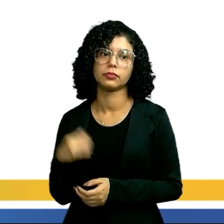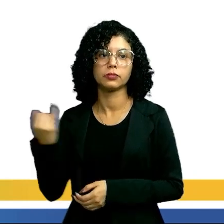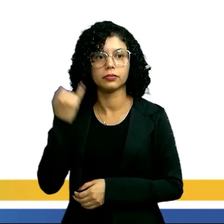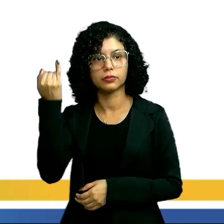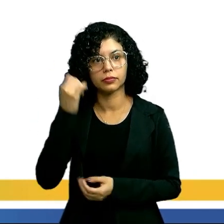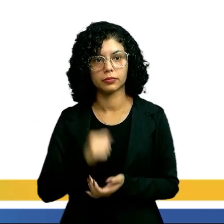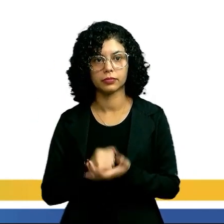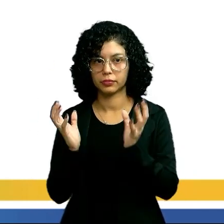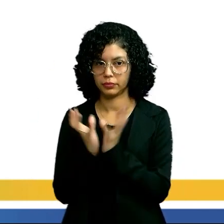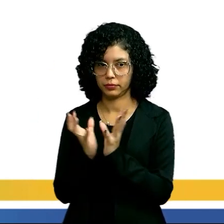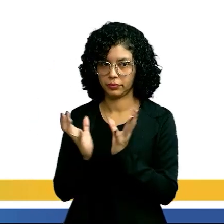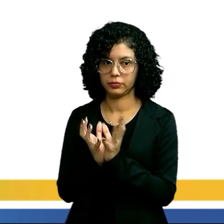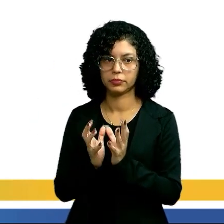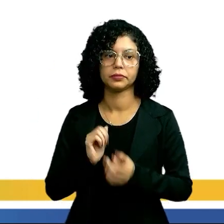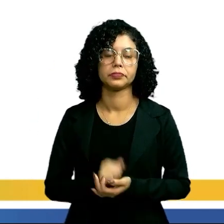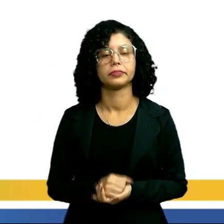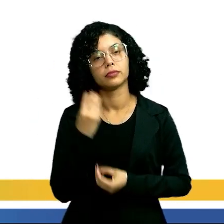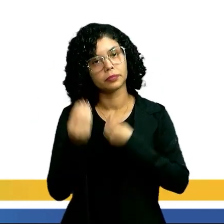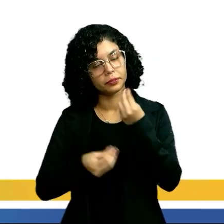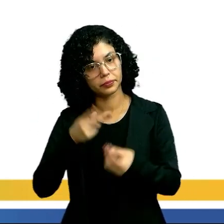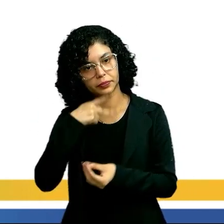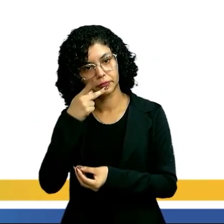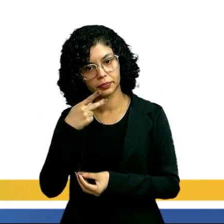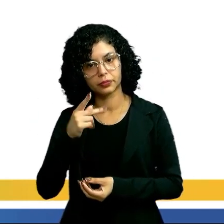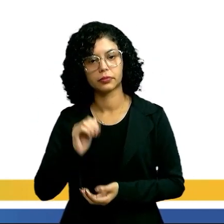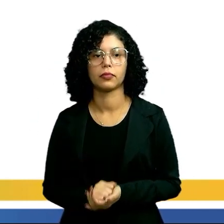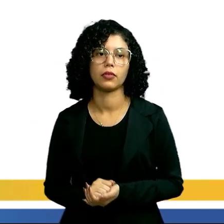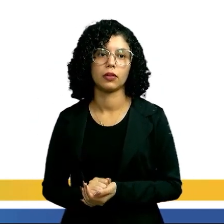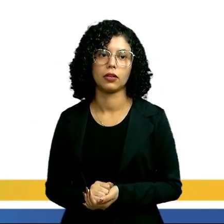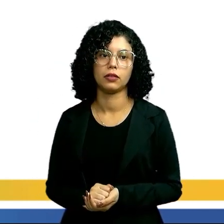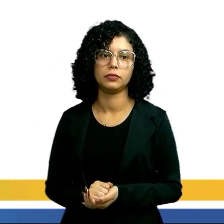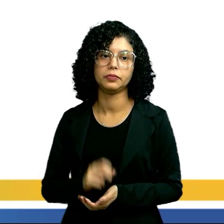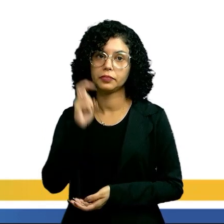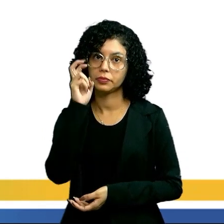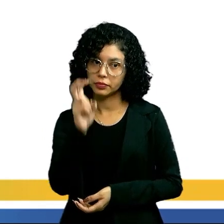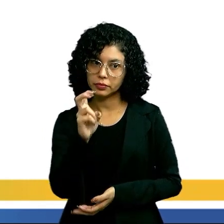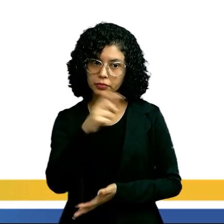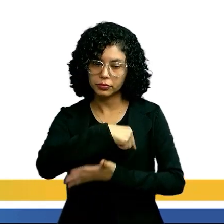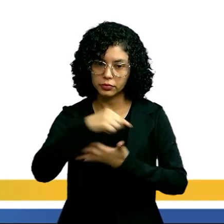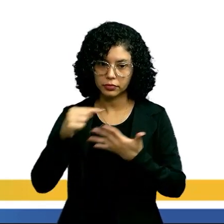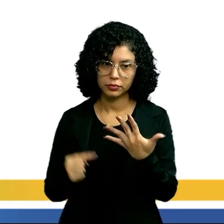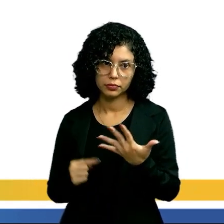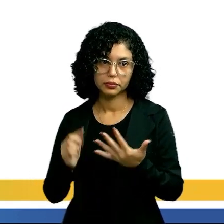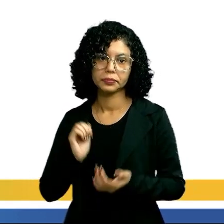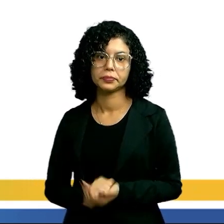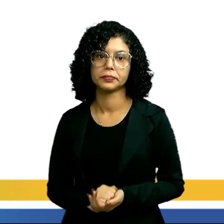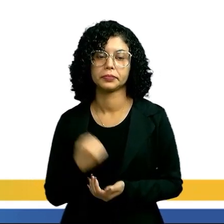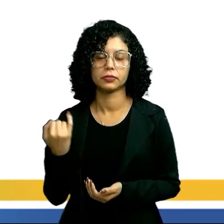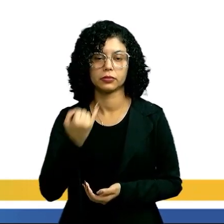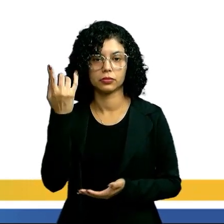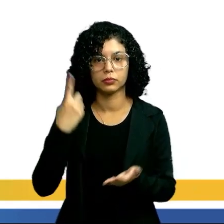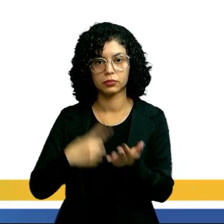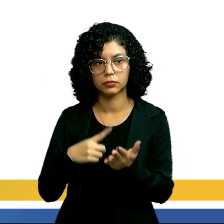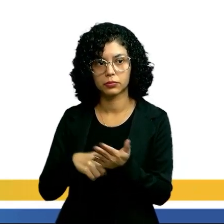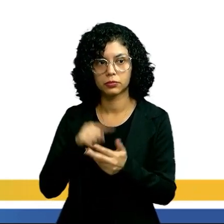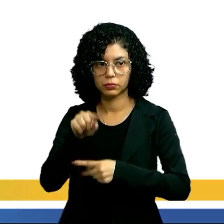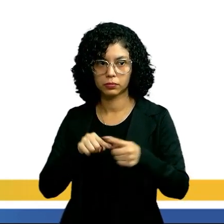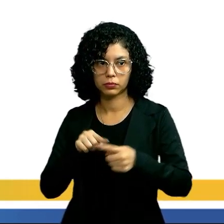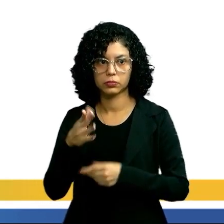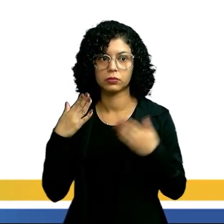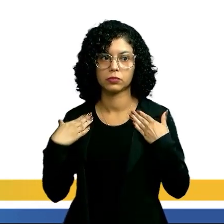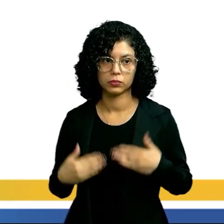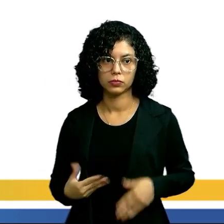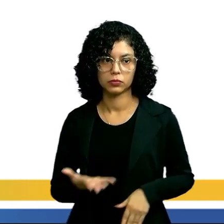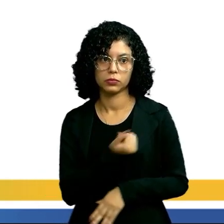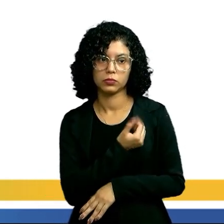principais grupos dos artrópodes. Como eu falei, pessoal, eles podem ser divididos em cinco classes principais, de acordo com as